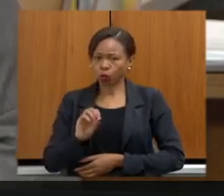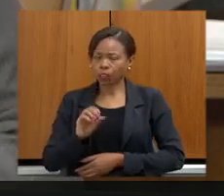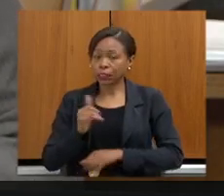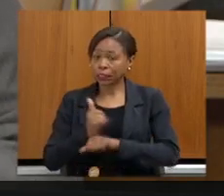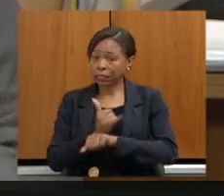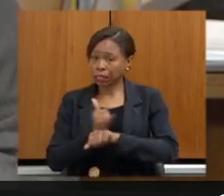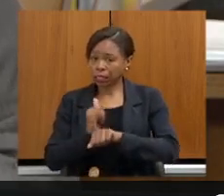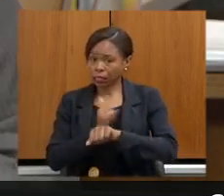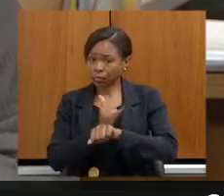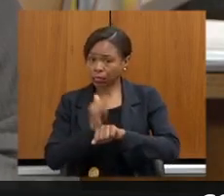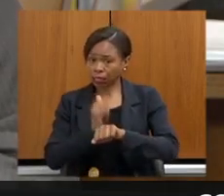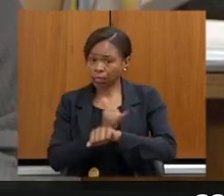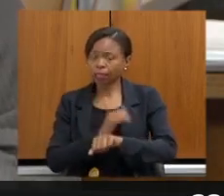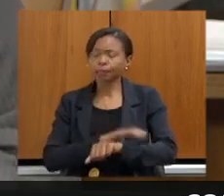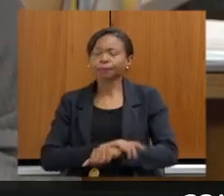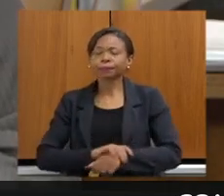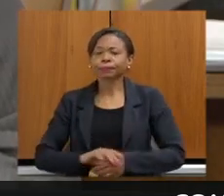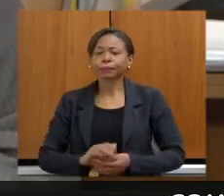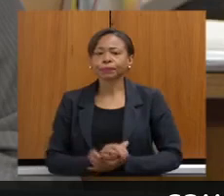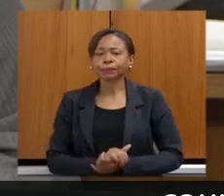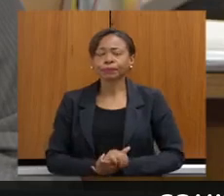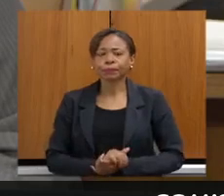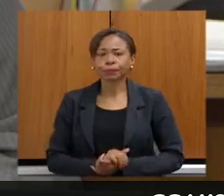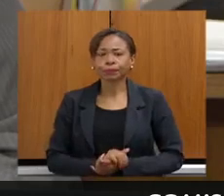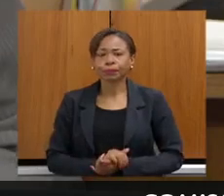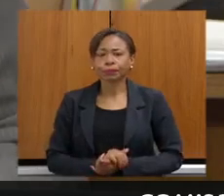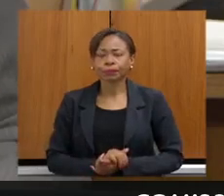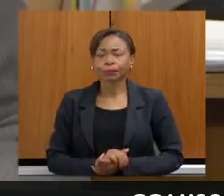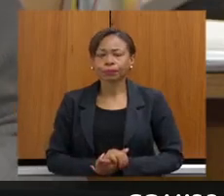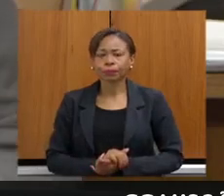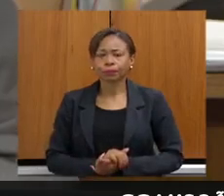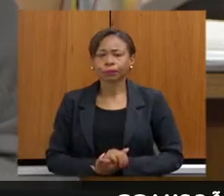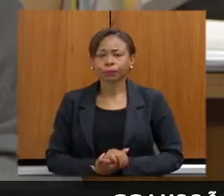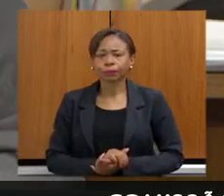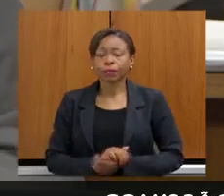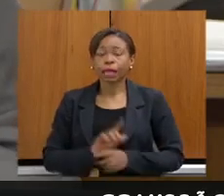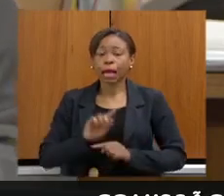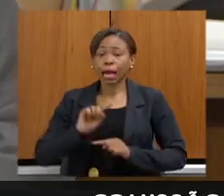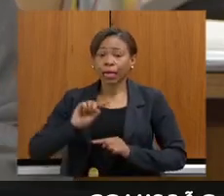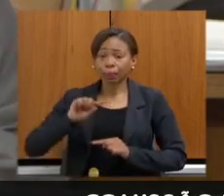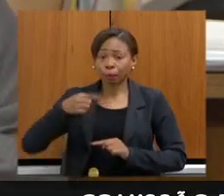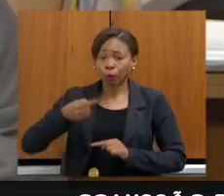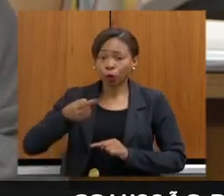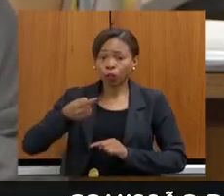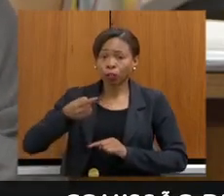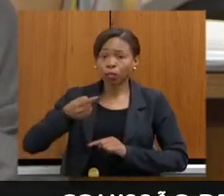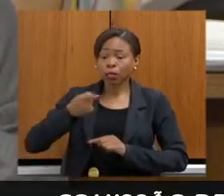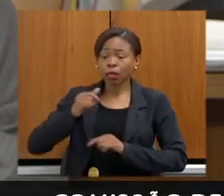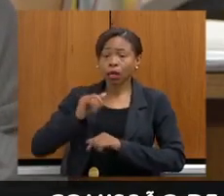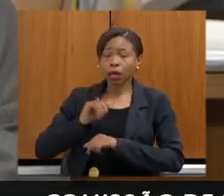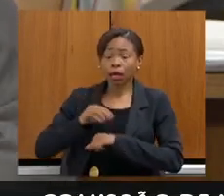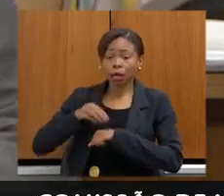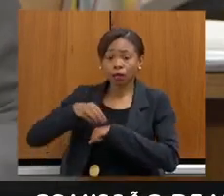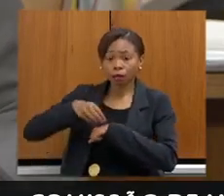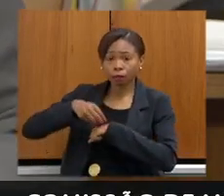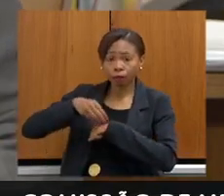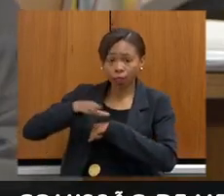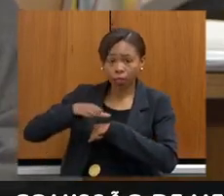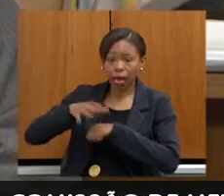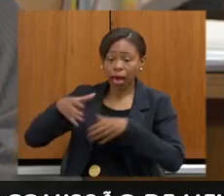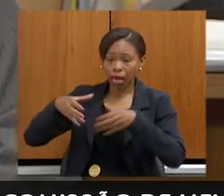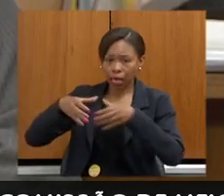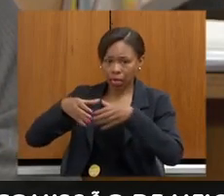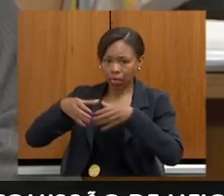Ele trabalha esse dado e envia para as equipes de campo para que faça a